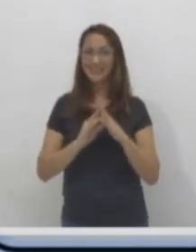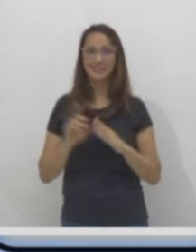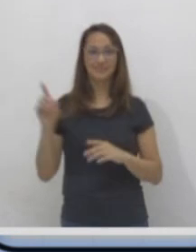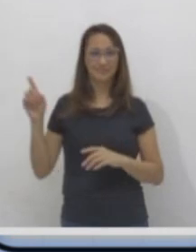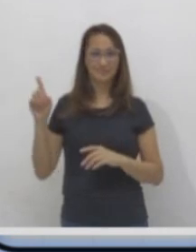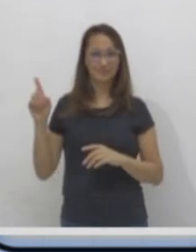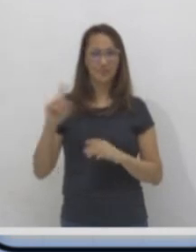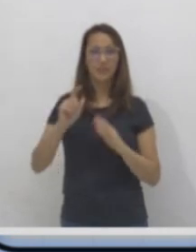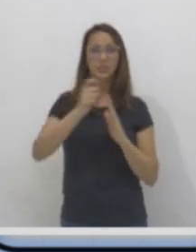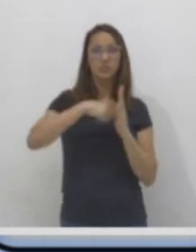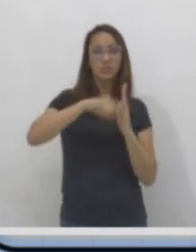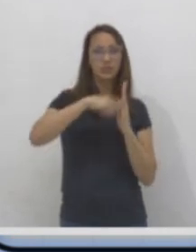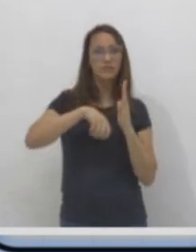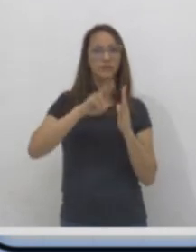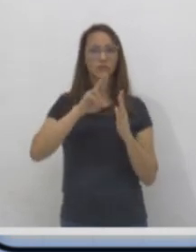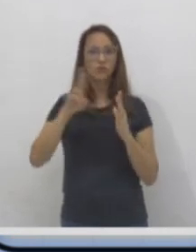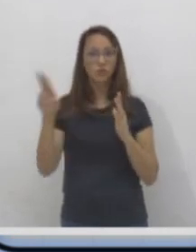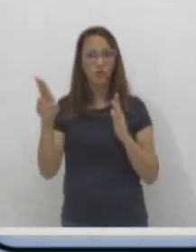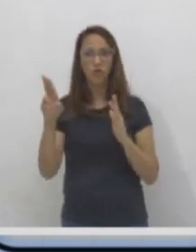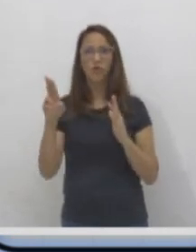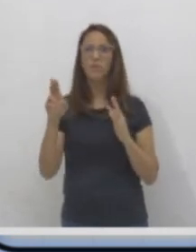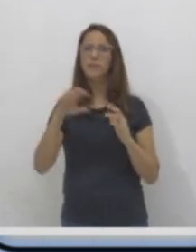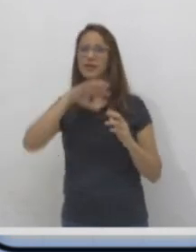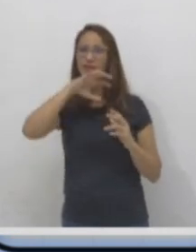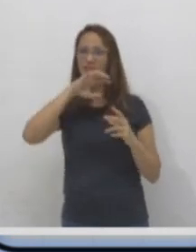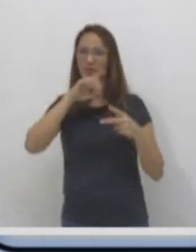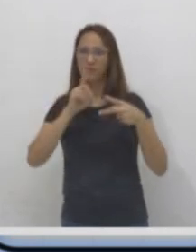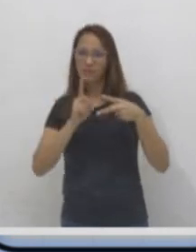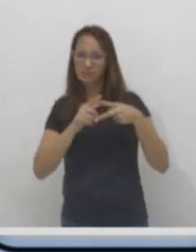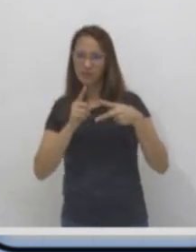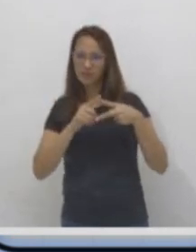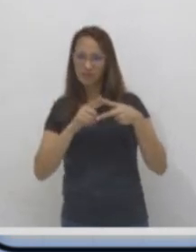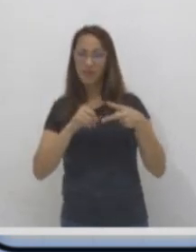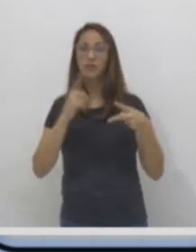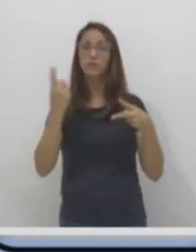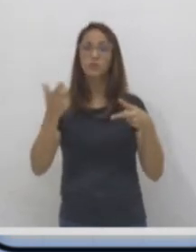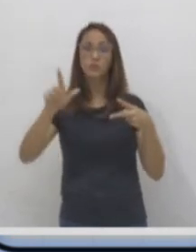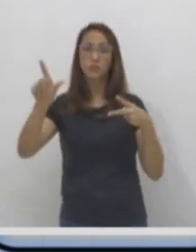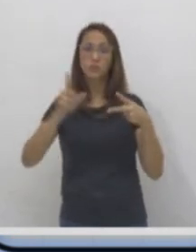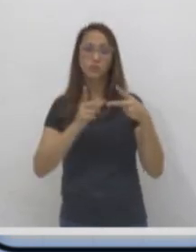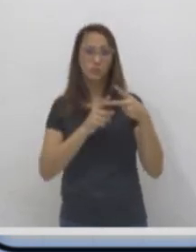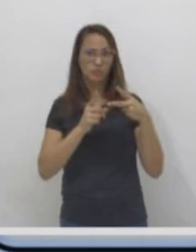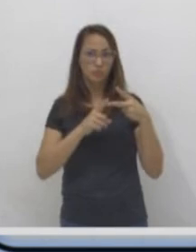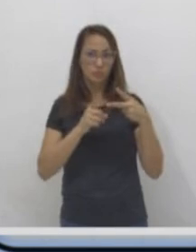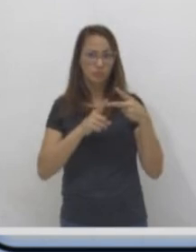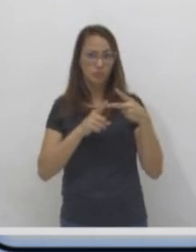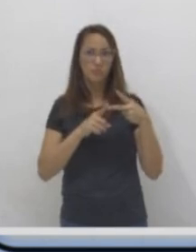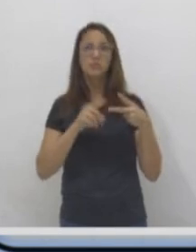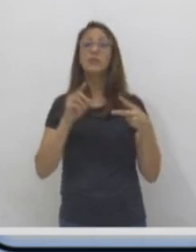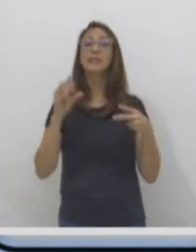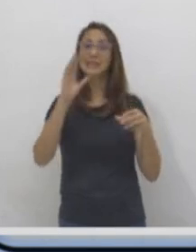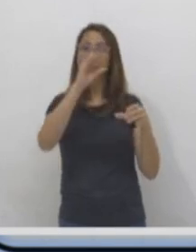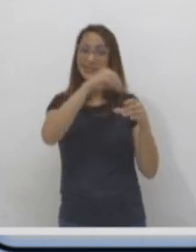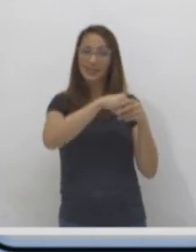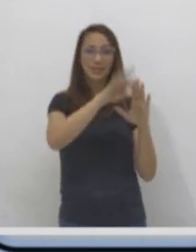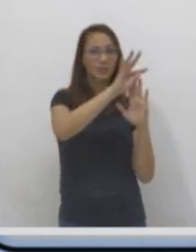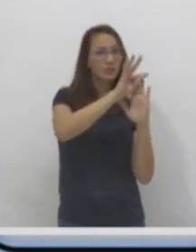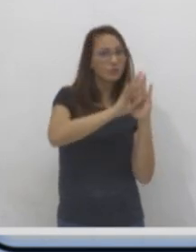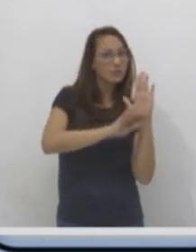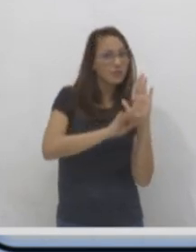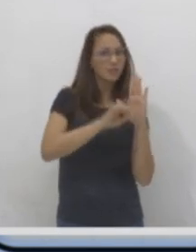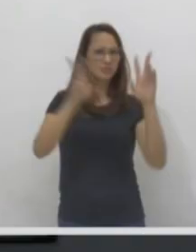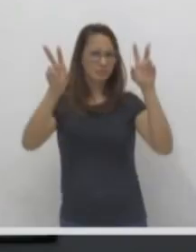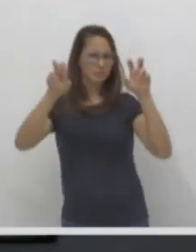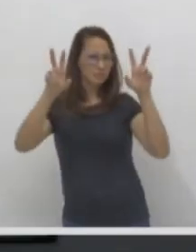animal vertebrado e outro invertebrado que tem no poema A Casa e Seu Dono. Eu sei que essa aí é bem